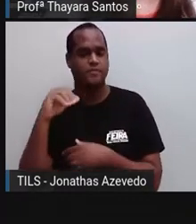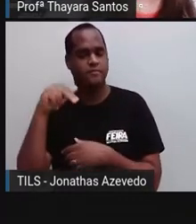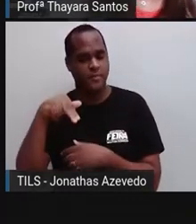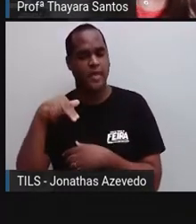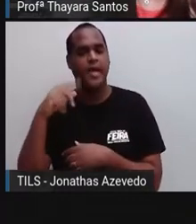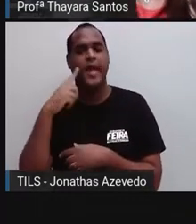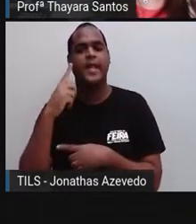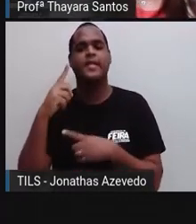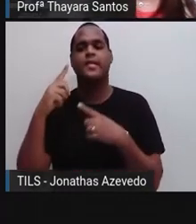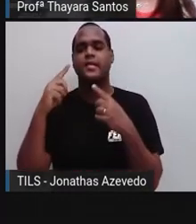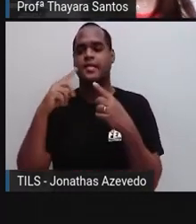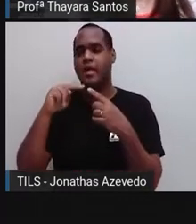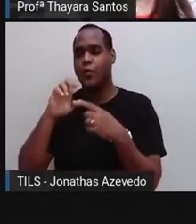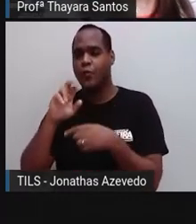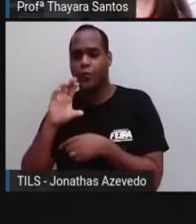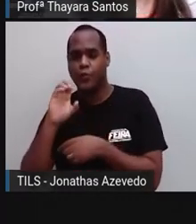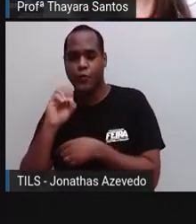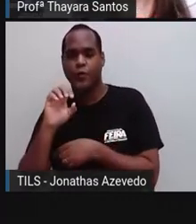neuroendócrino.